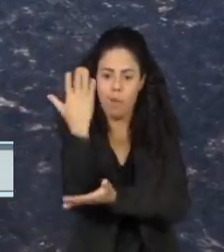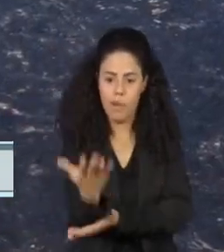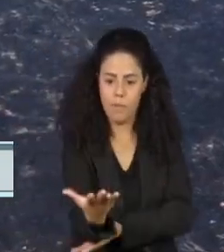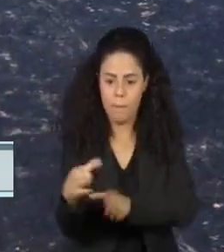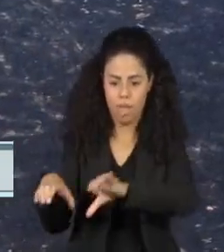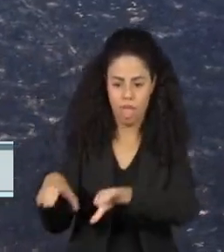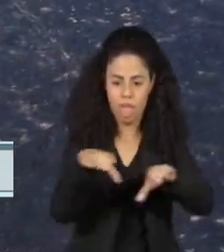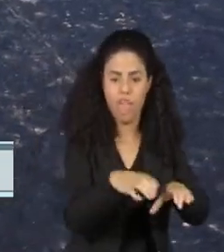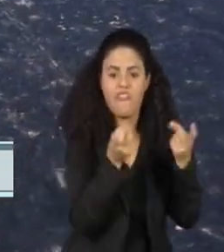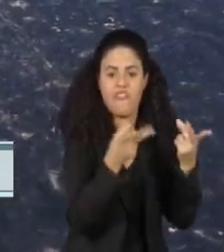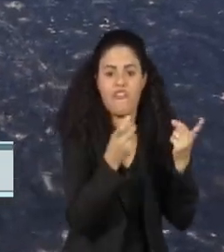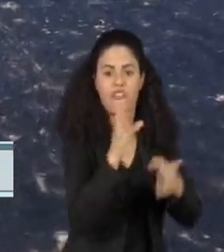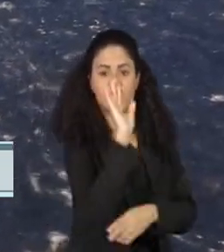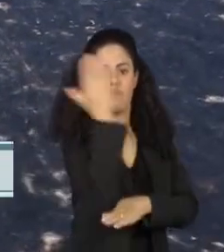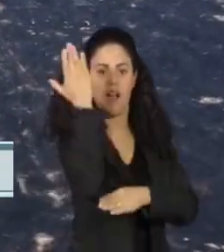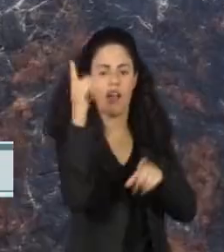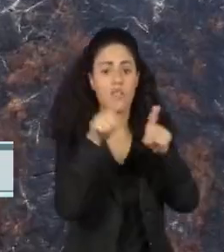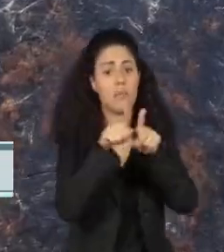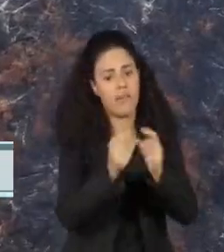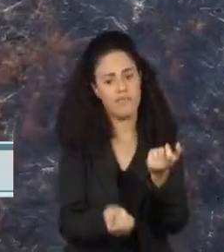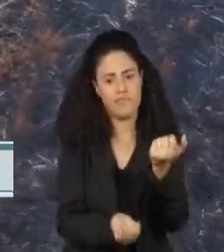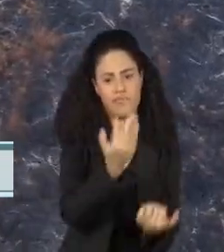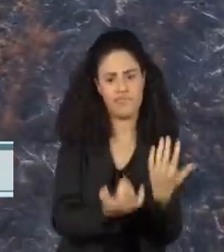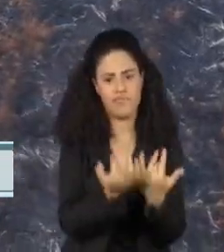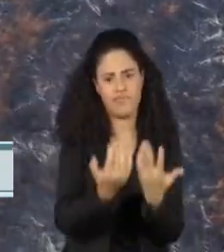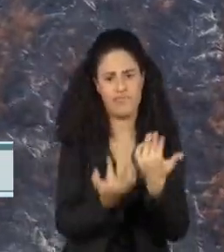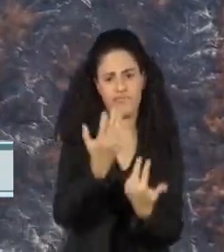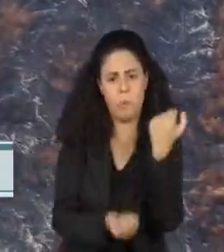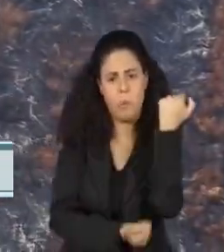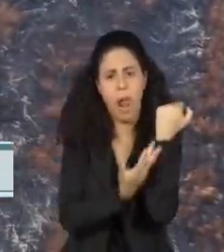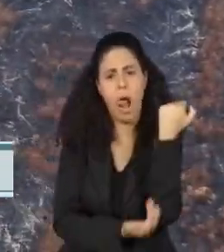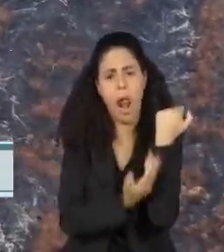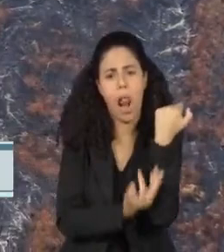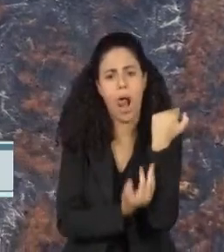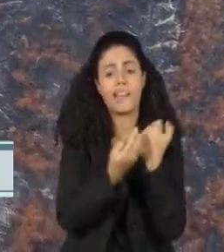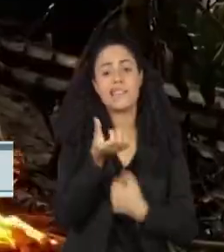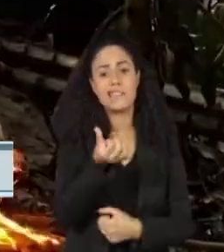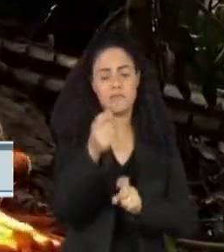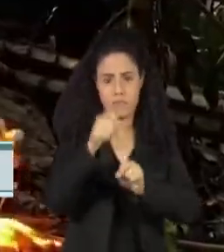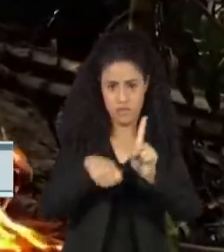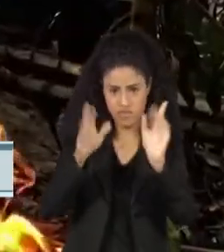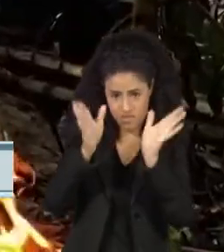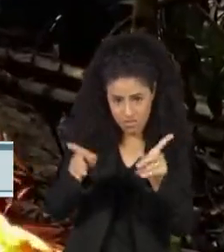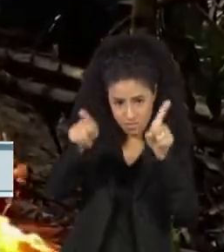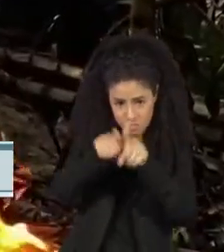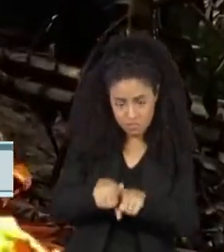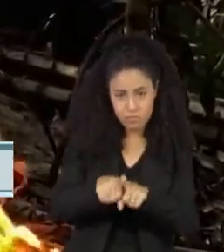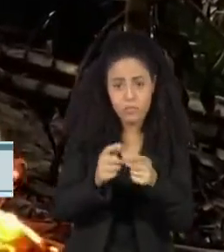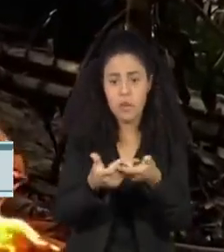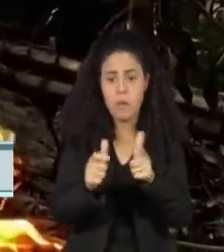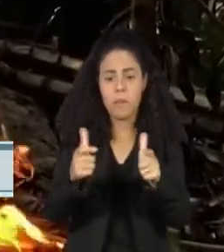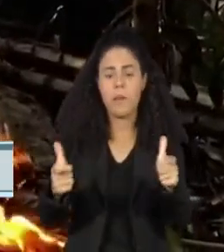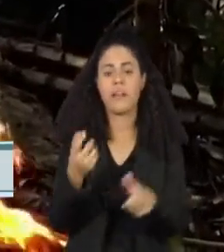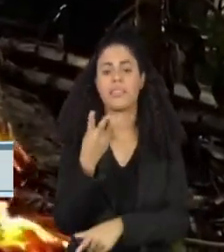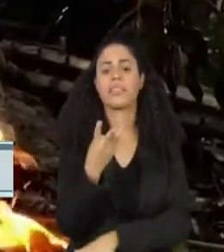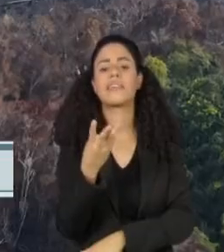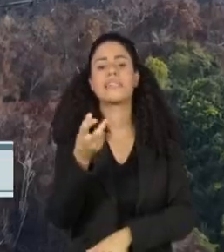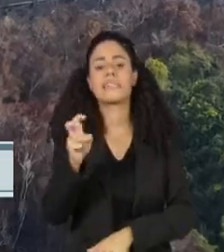parte da vegetação é afetada pelo fogo, cresceu pelo sexto mês seguido. O aumento é de